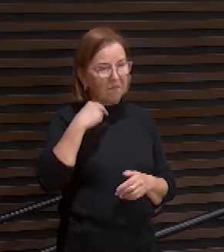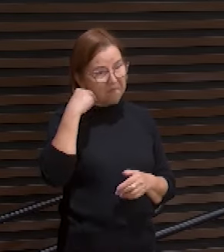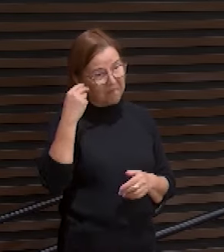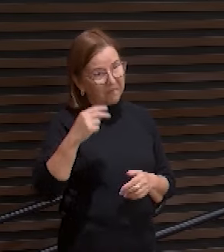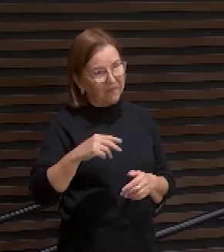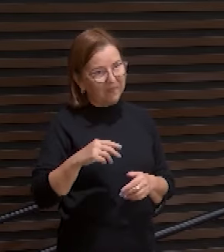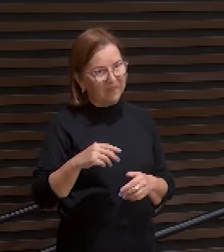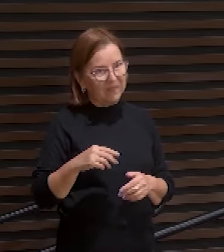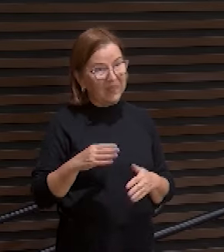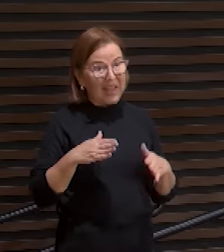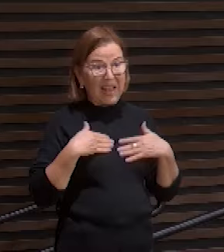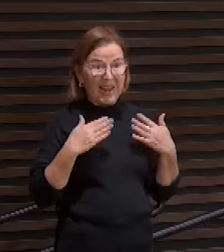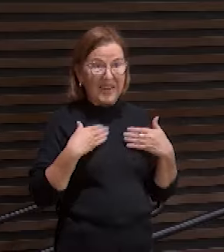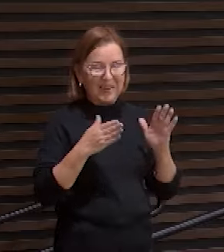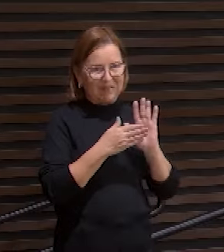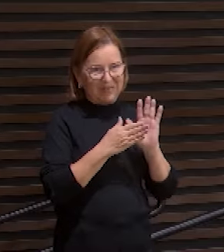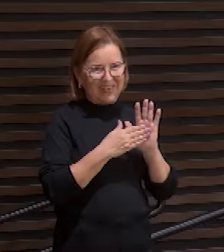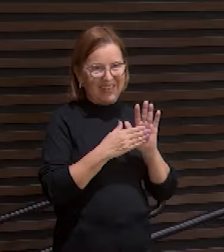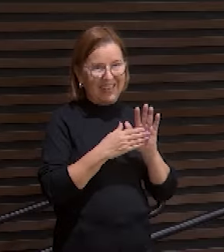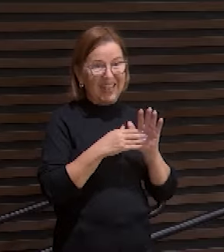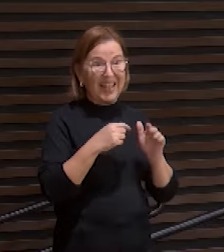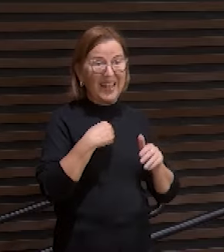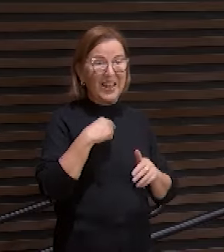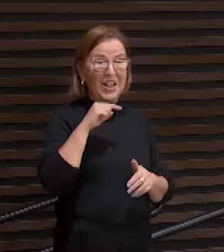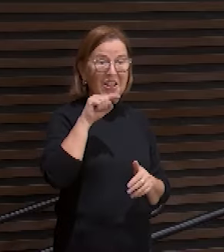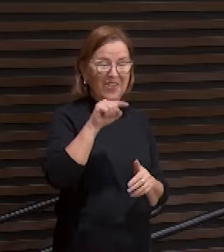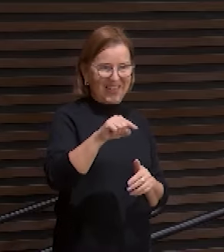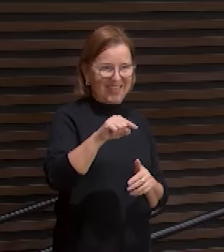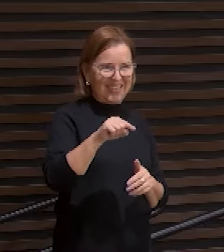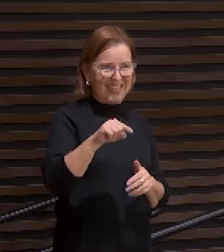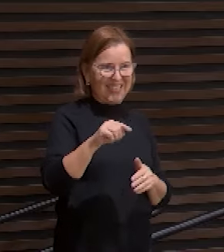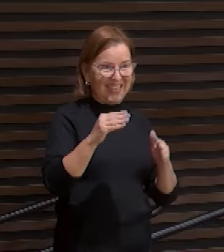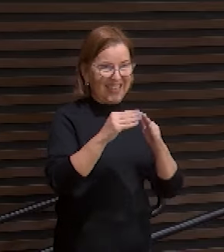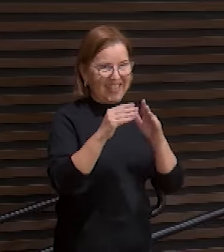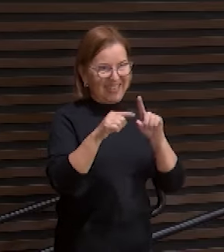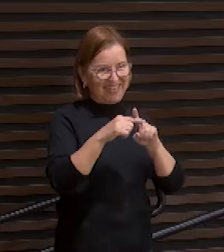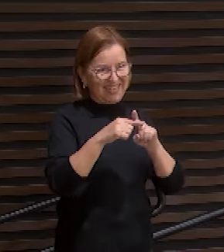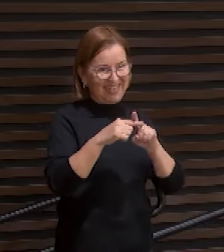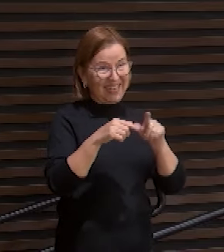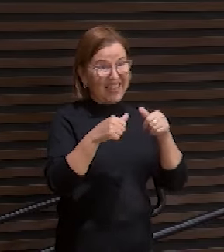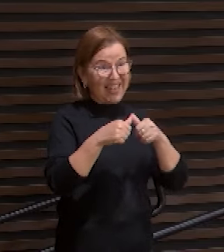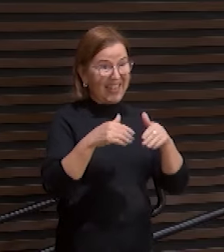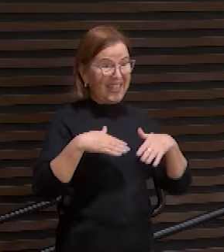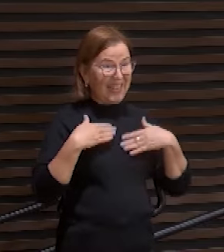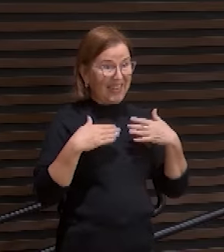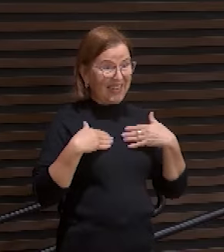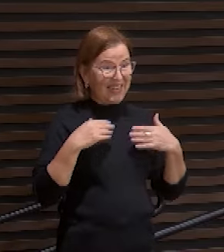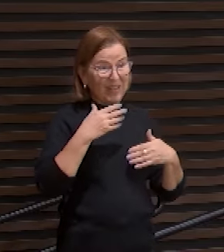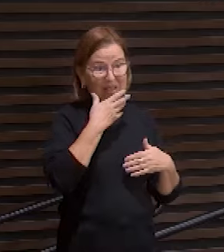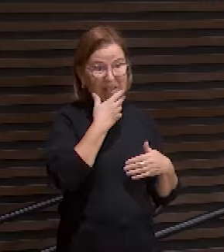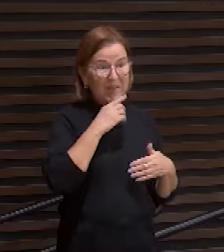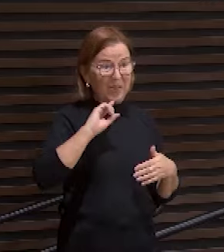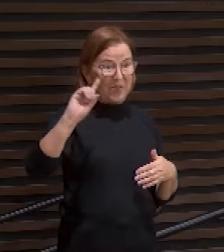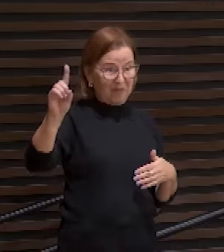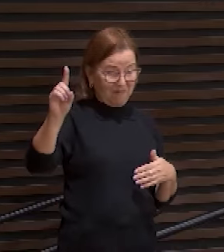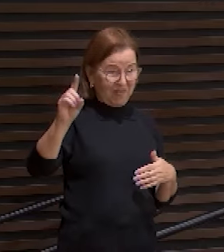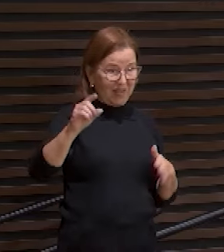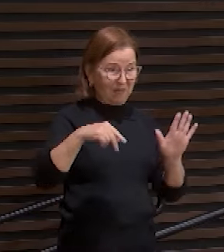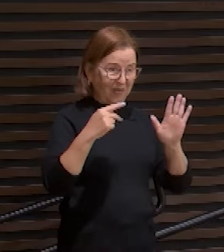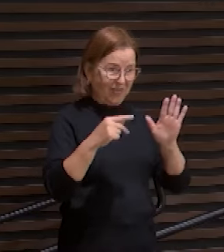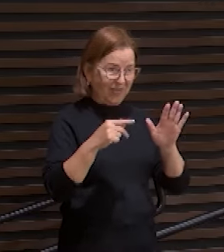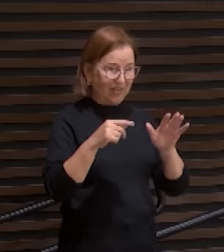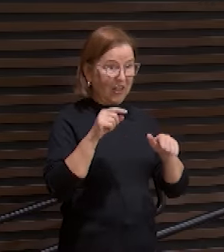e você a igreja esta era a alegria que o pai tinha prometido filho você encara a cruz mas no final